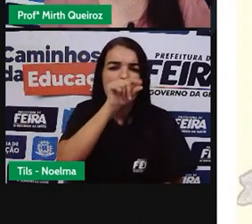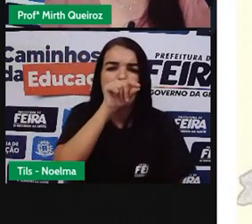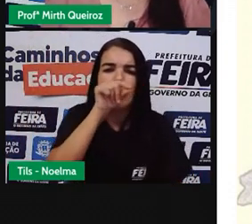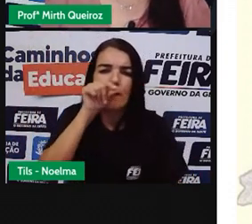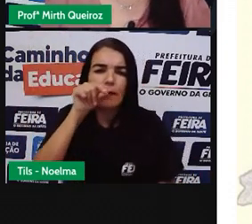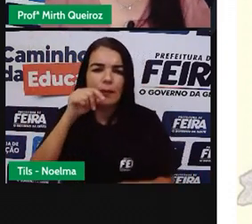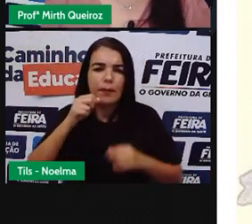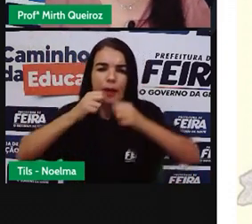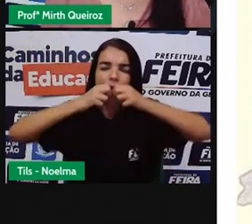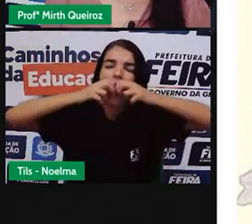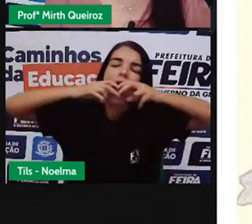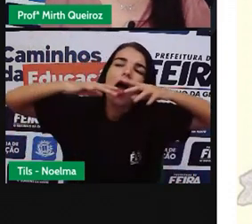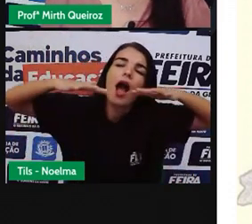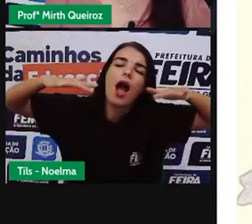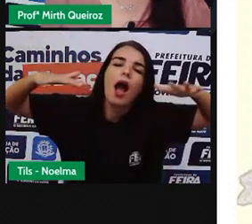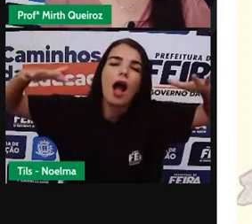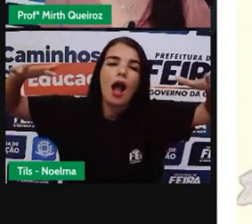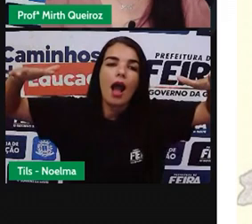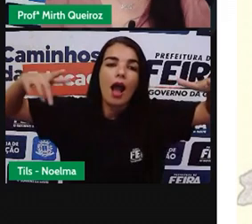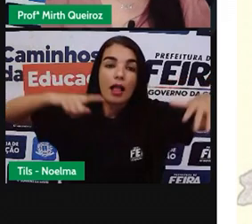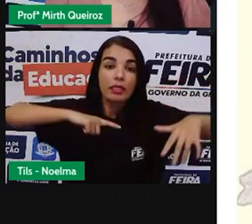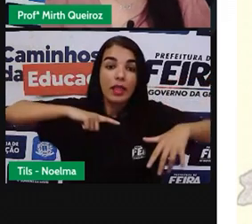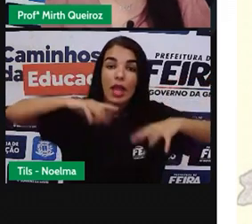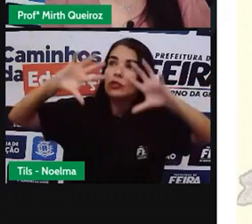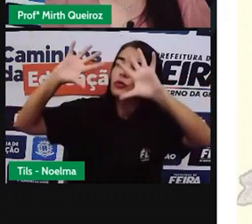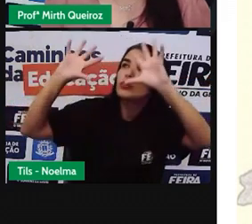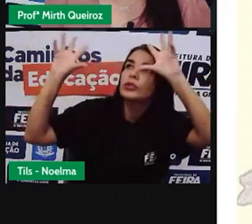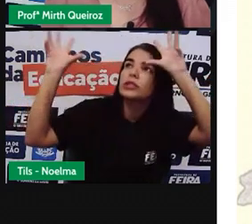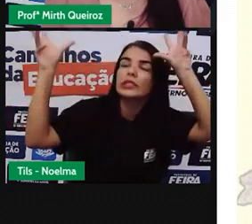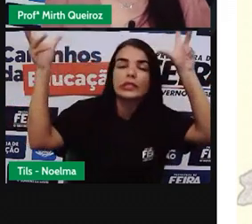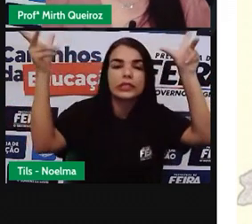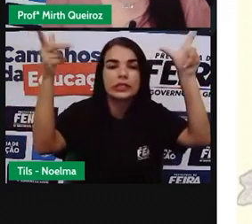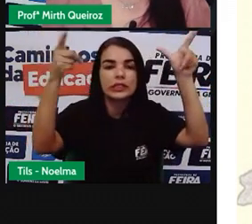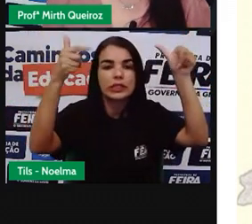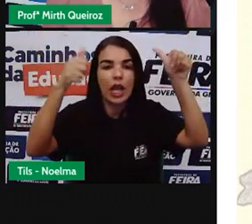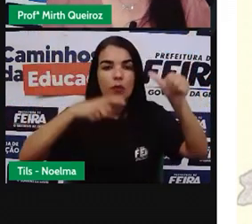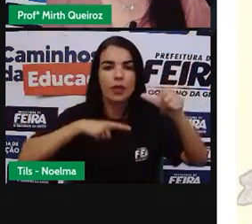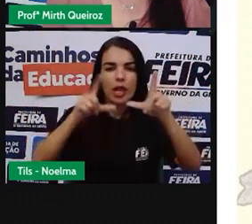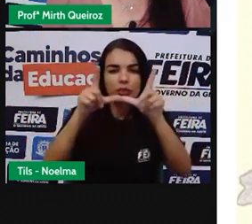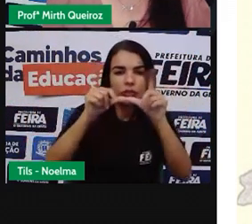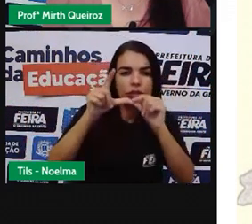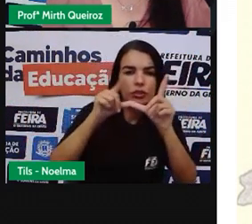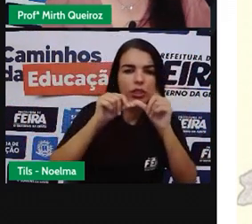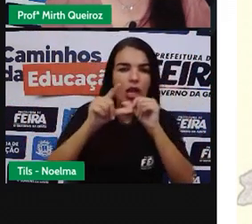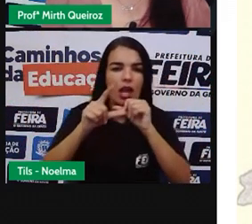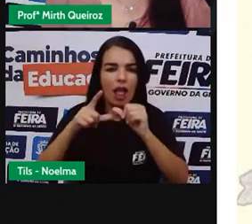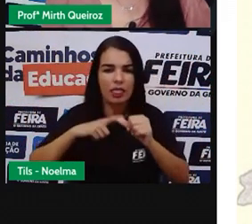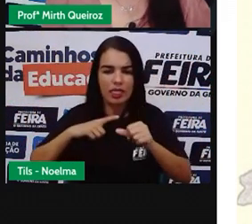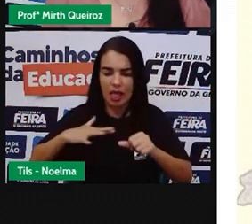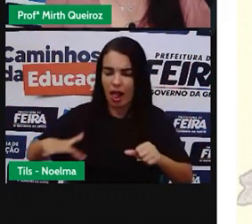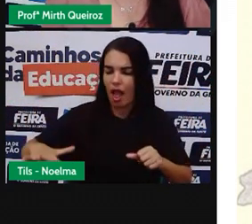bosques Tem mais vida Nossa vida Mais armada Em cismar Sozinho a noite Mas prazer Encontro o ar